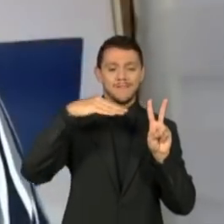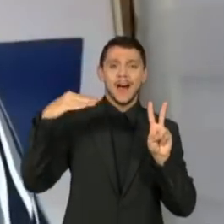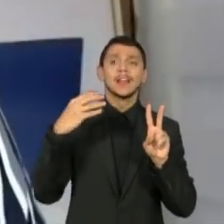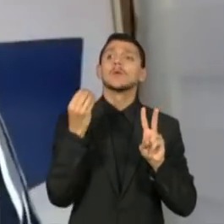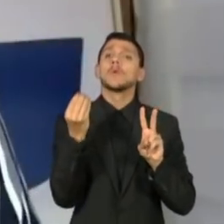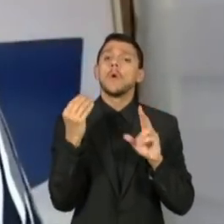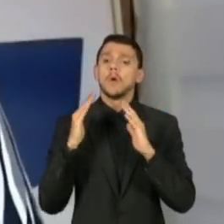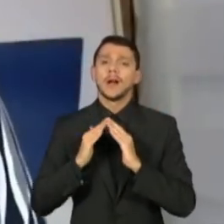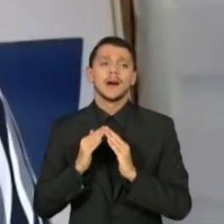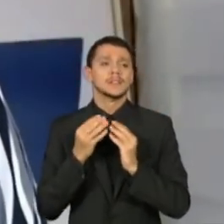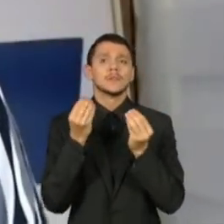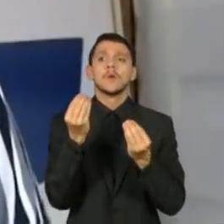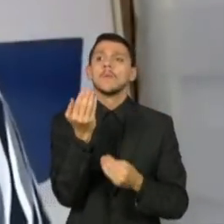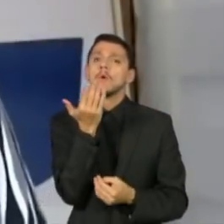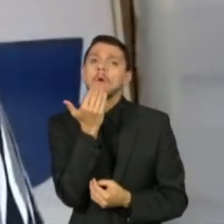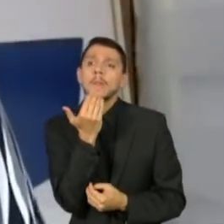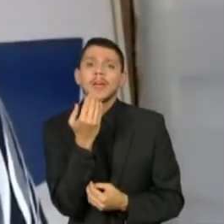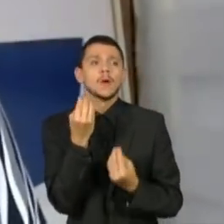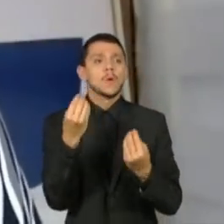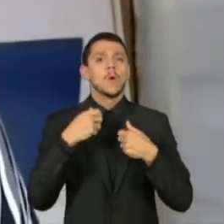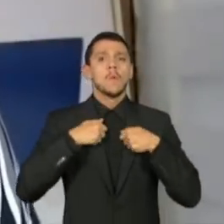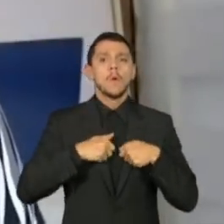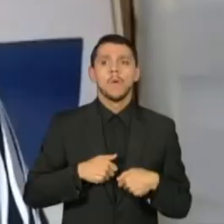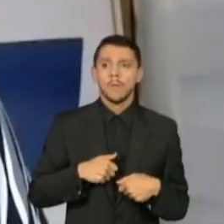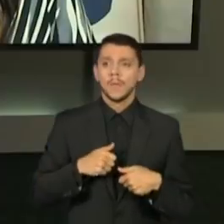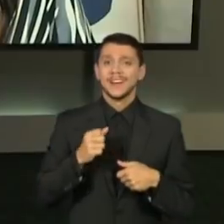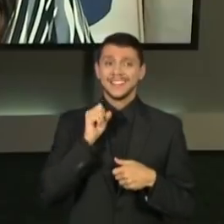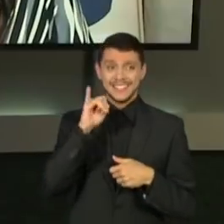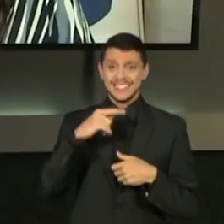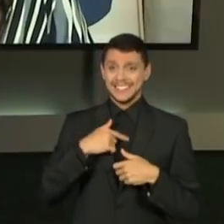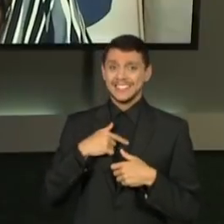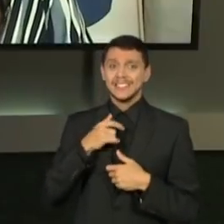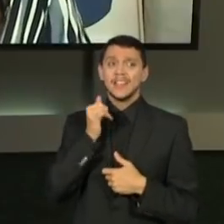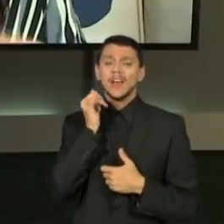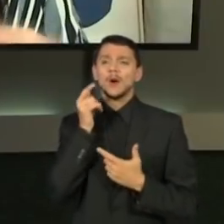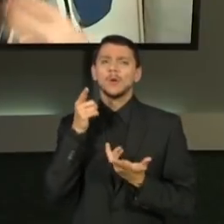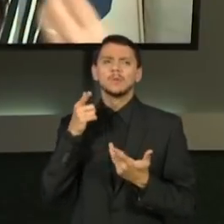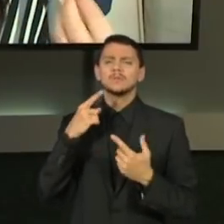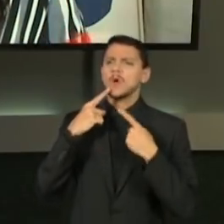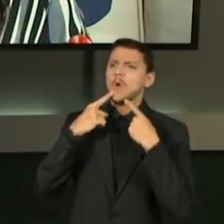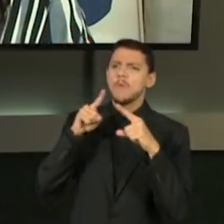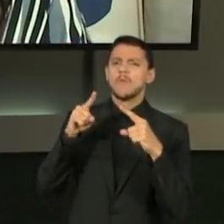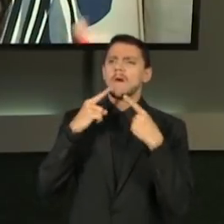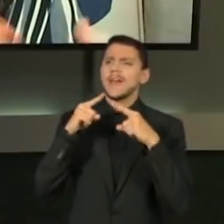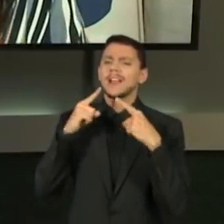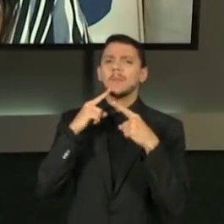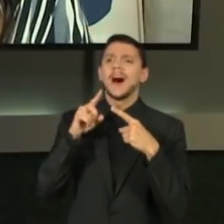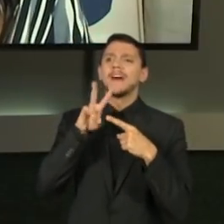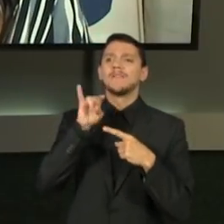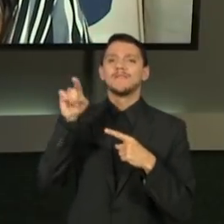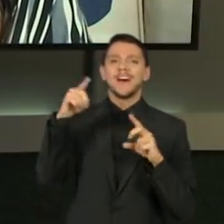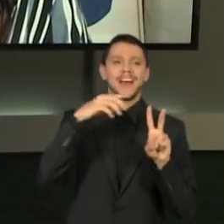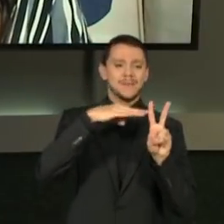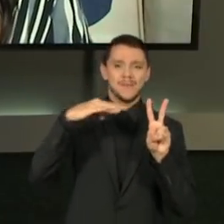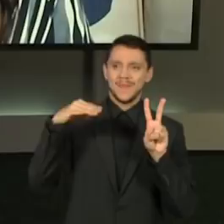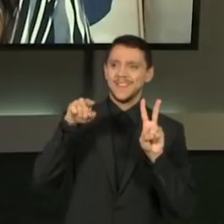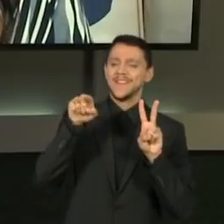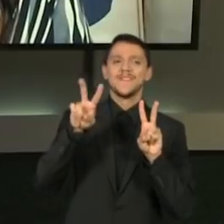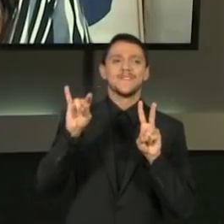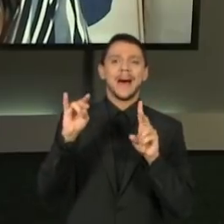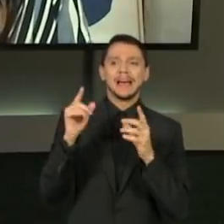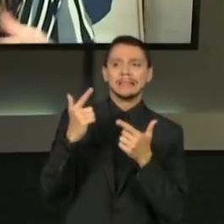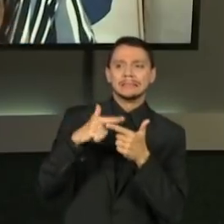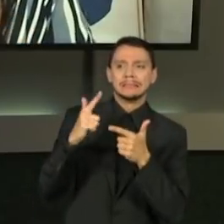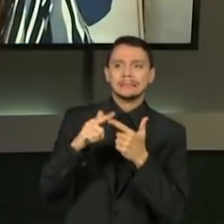elas iam falar, que o elas falassem pudesse desagradar a mineradora. Então, eu entendi que essas pessoas iam precisar de mais